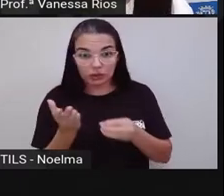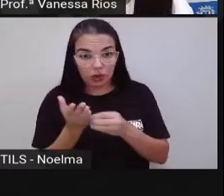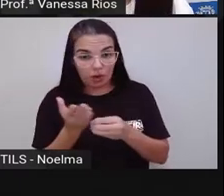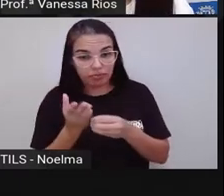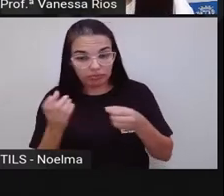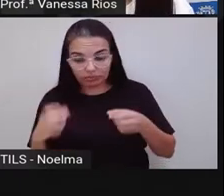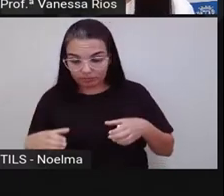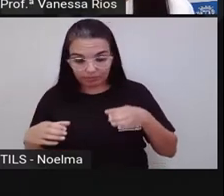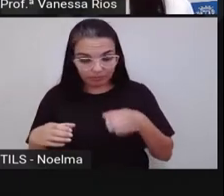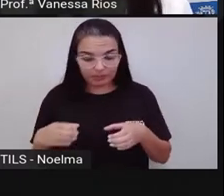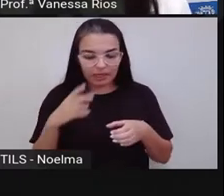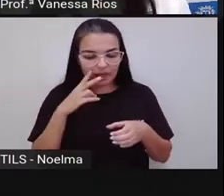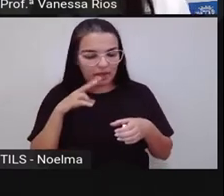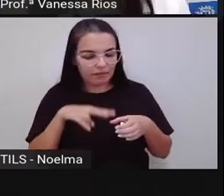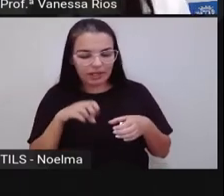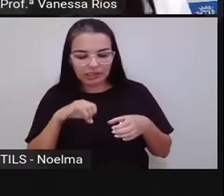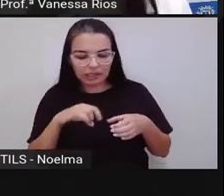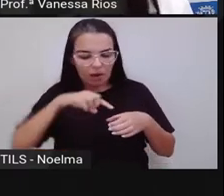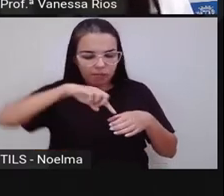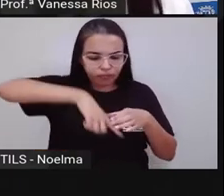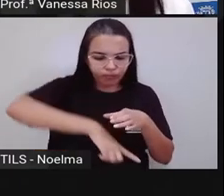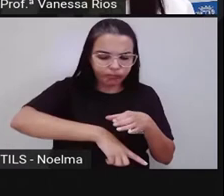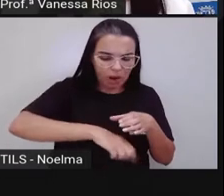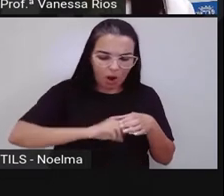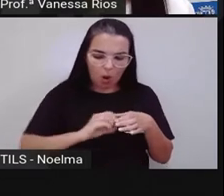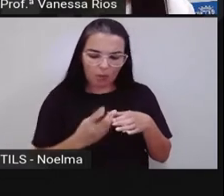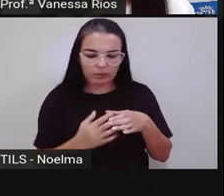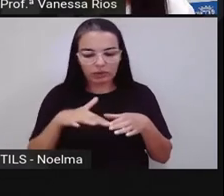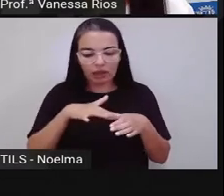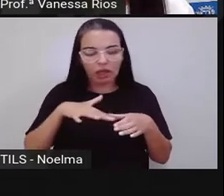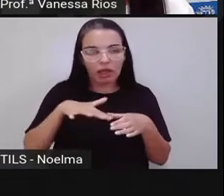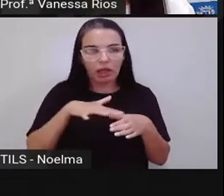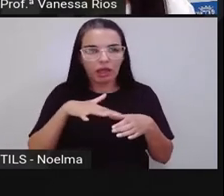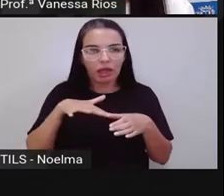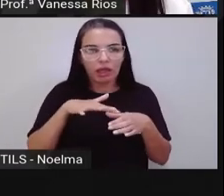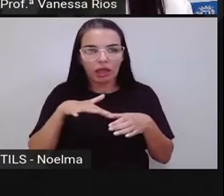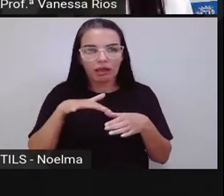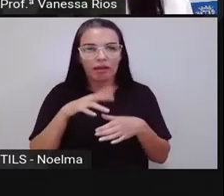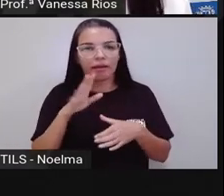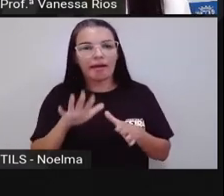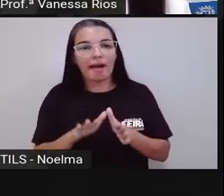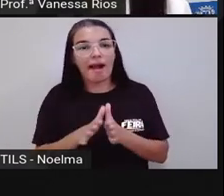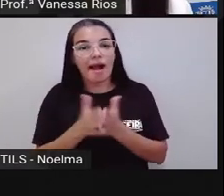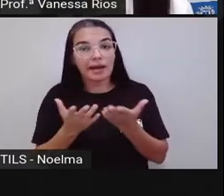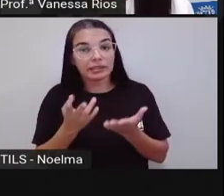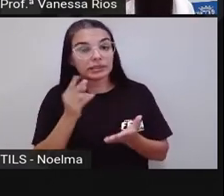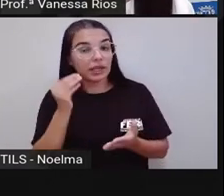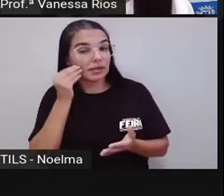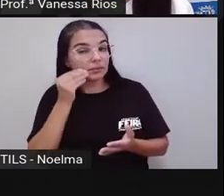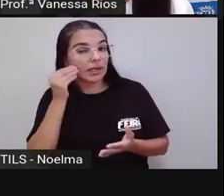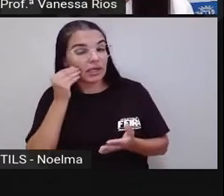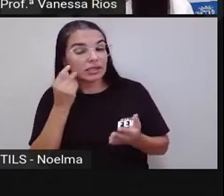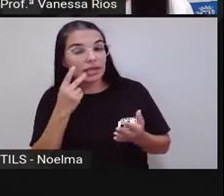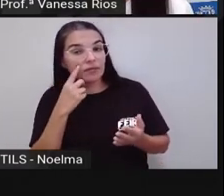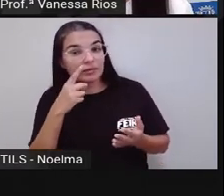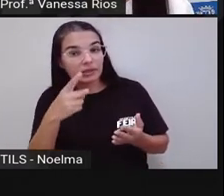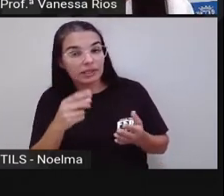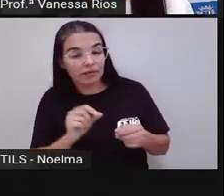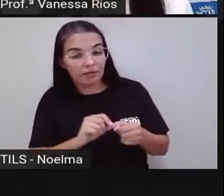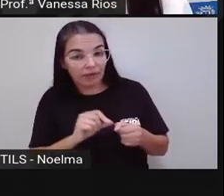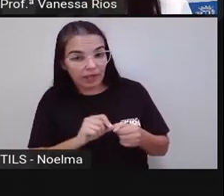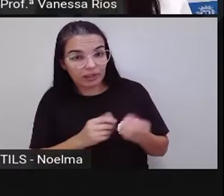comportamento do ovo, se afunda ou se fluvia. Antes de dar pra mostrar a experiência sendo